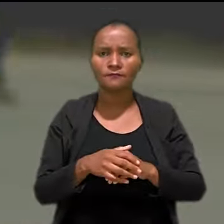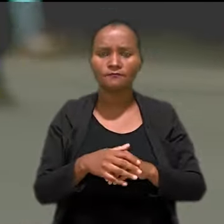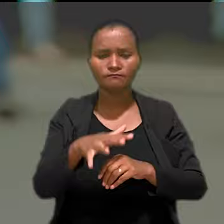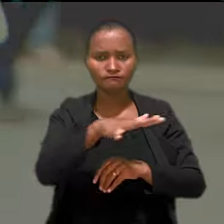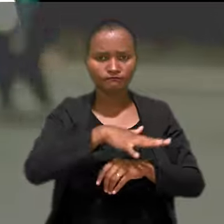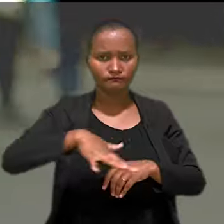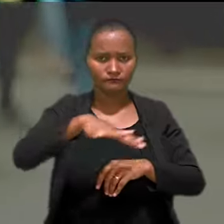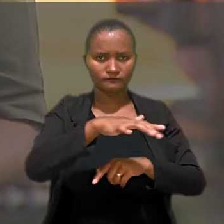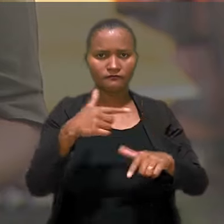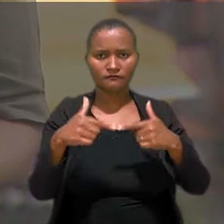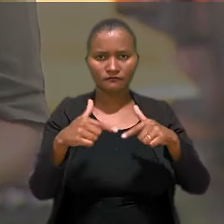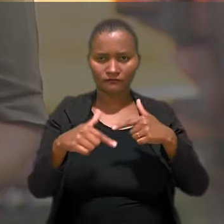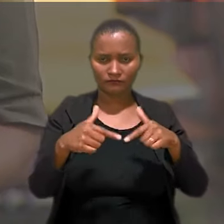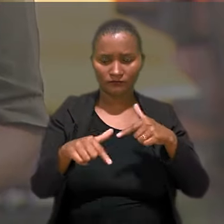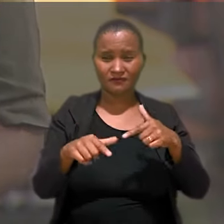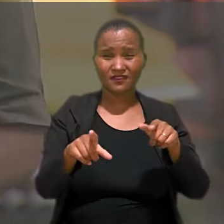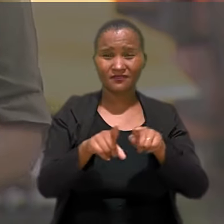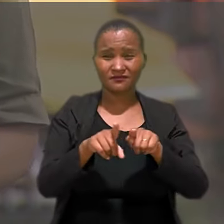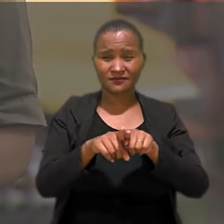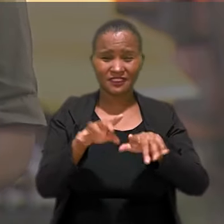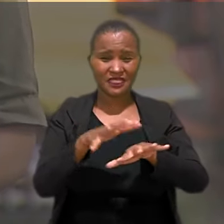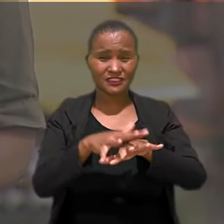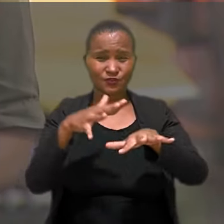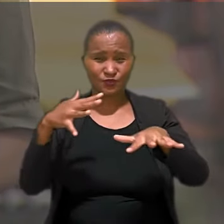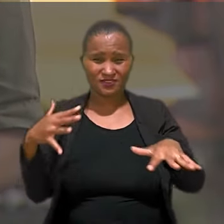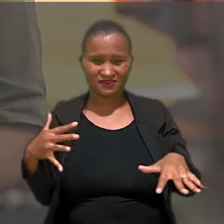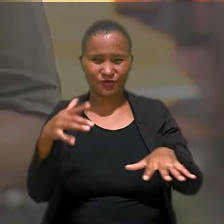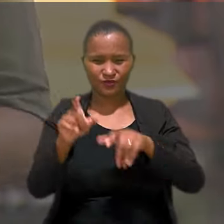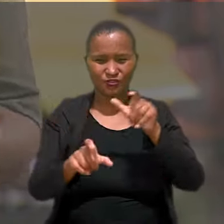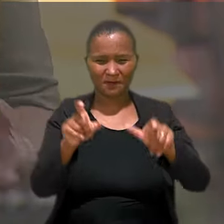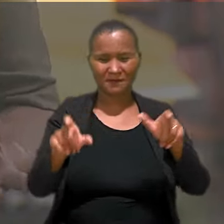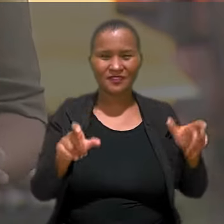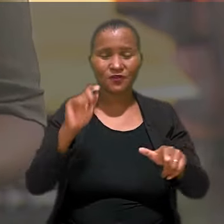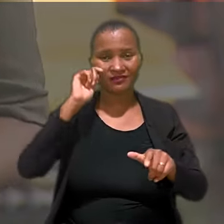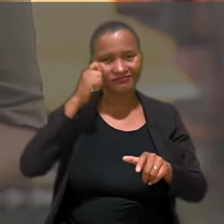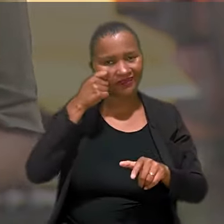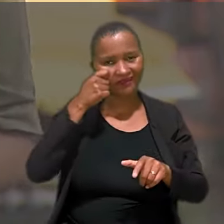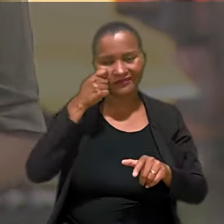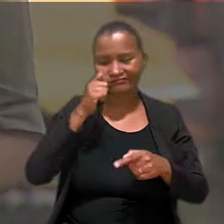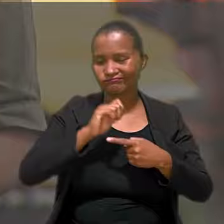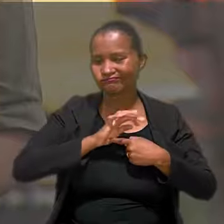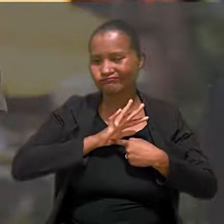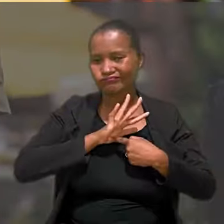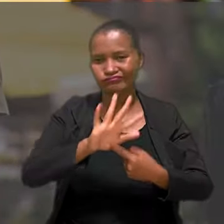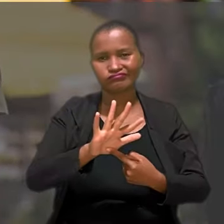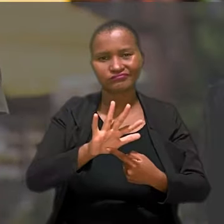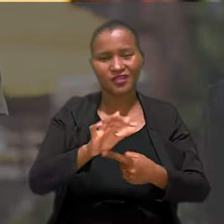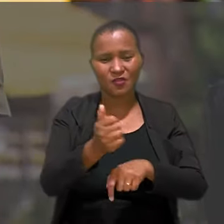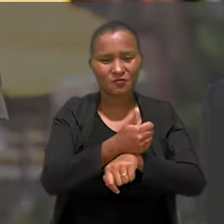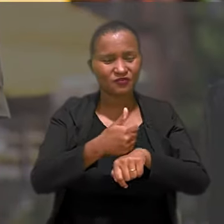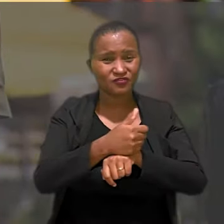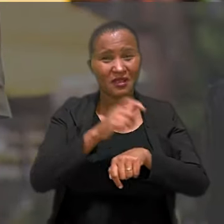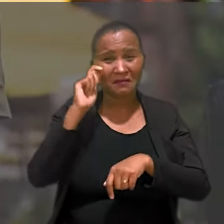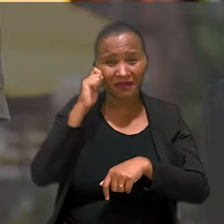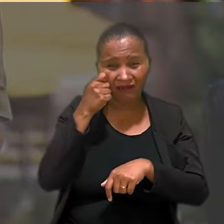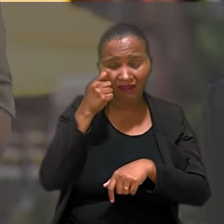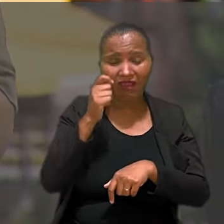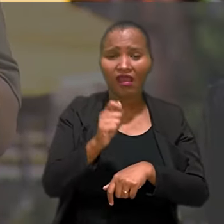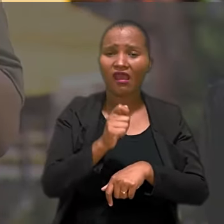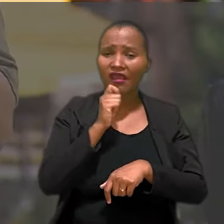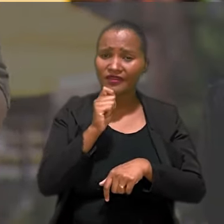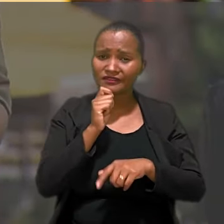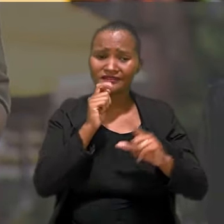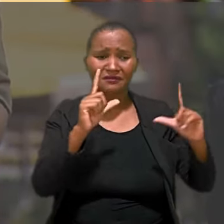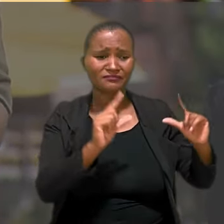No mercado de trabalho, a exclusão de pessoas negras é muito evidente, está escancarada. Profissionais pretos ainda